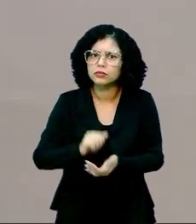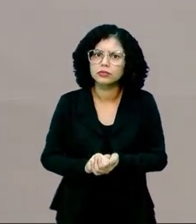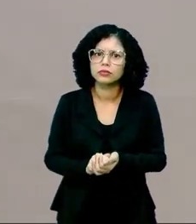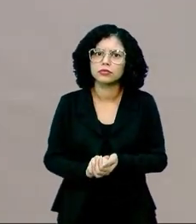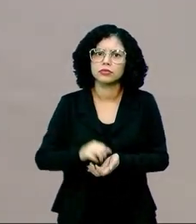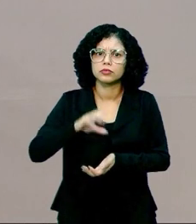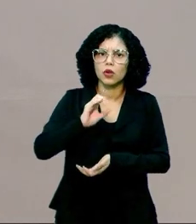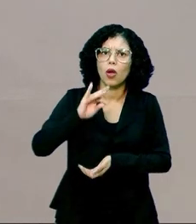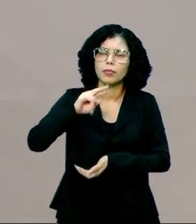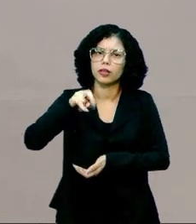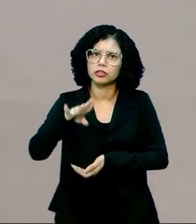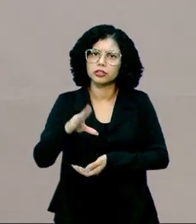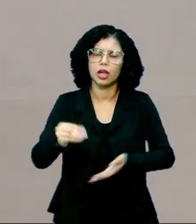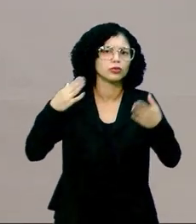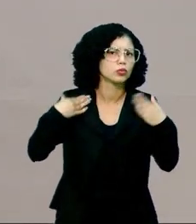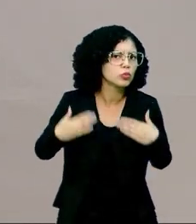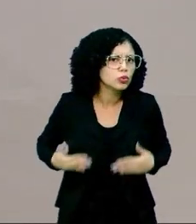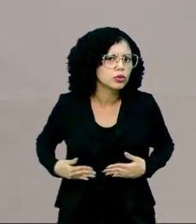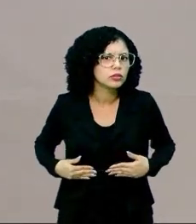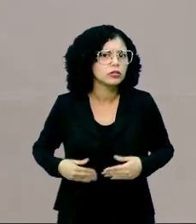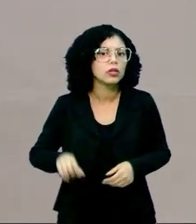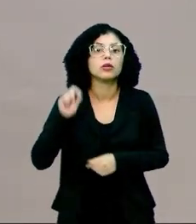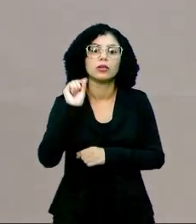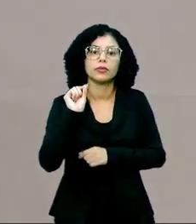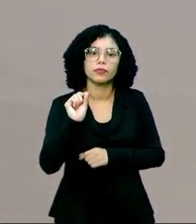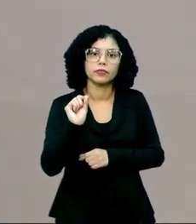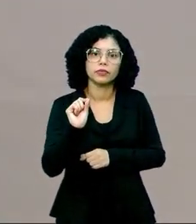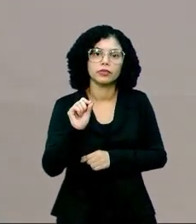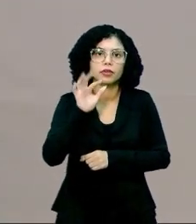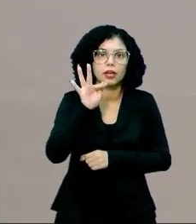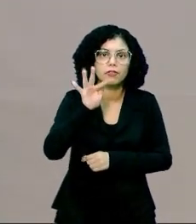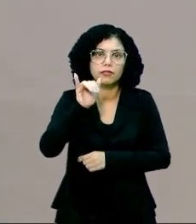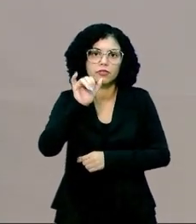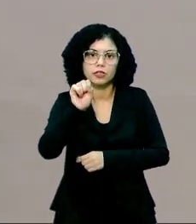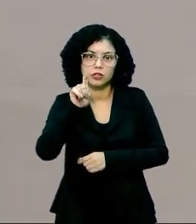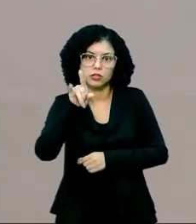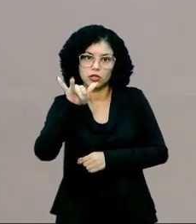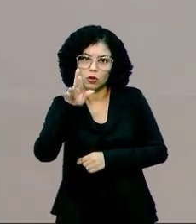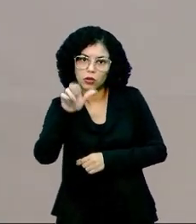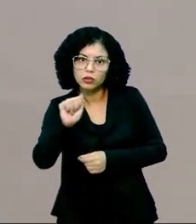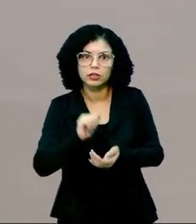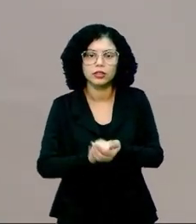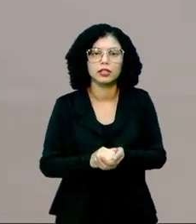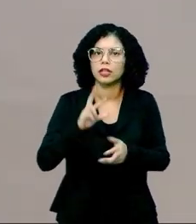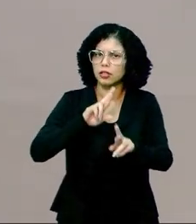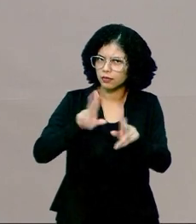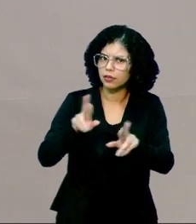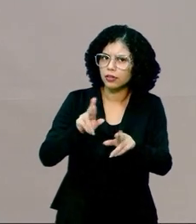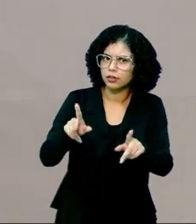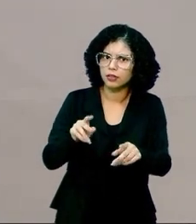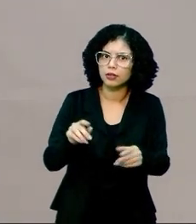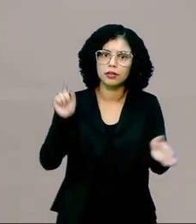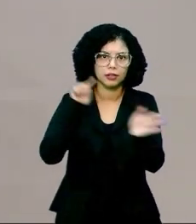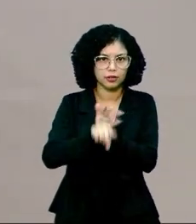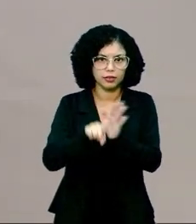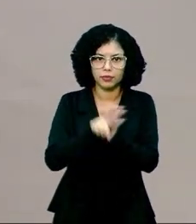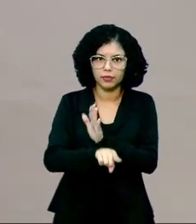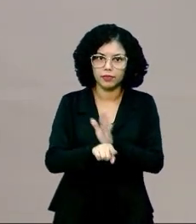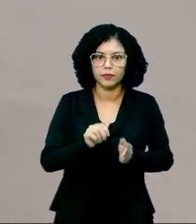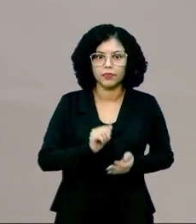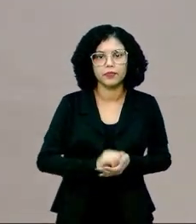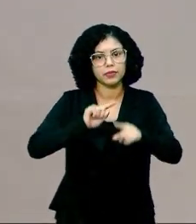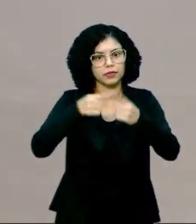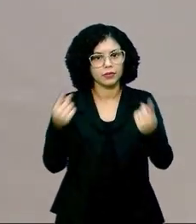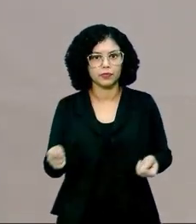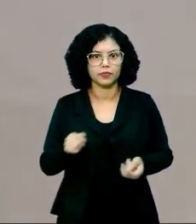homeostase corporal? Aliás, fisiologia tem diferença da anatomia? São muitas perguntas, né pessoal?